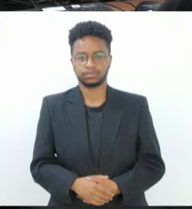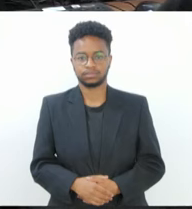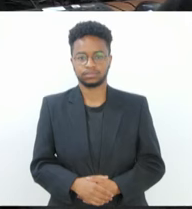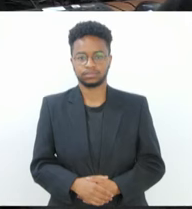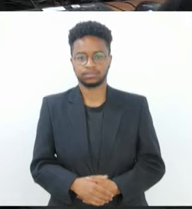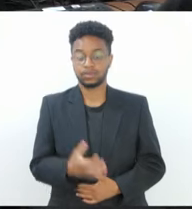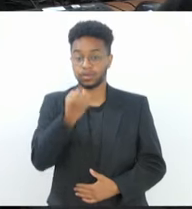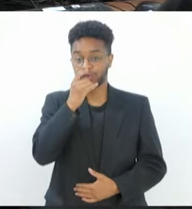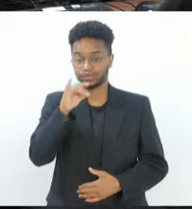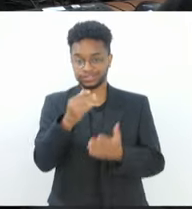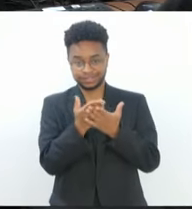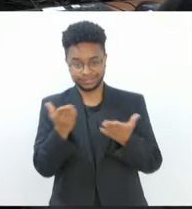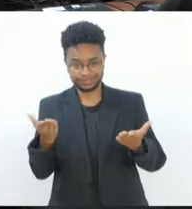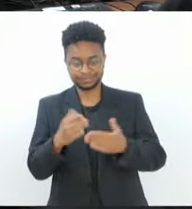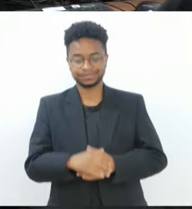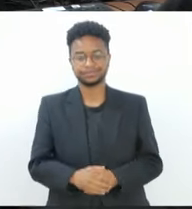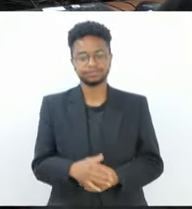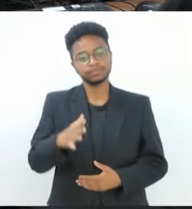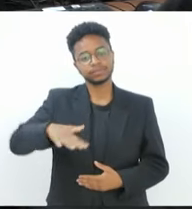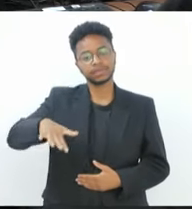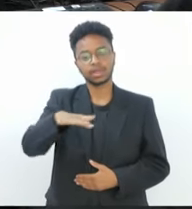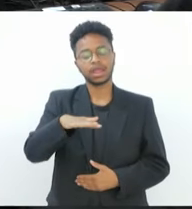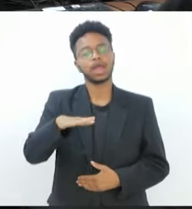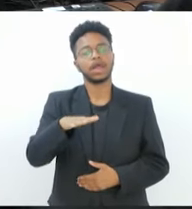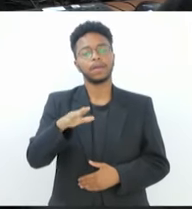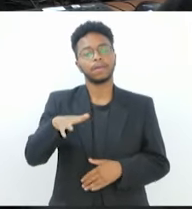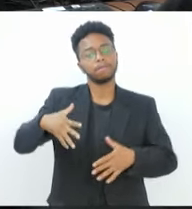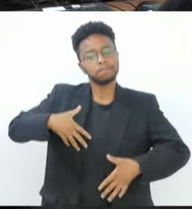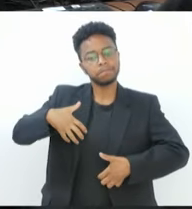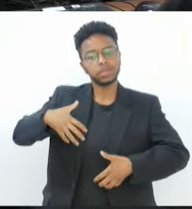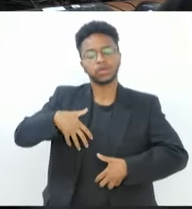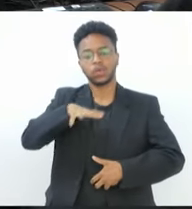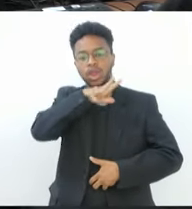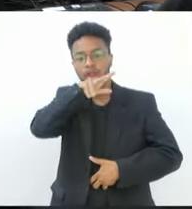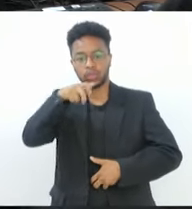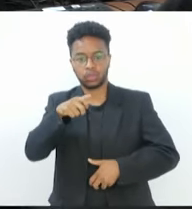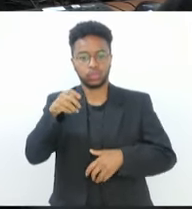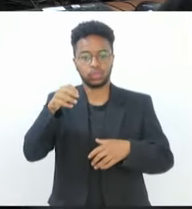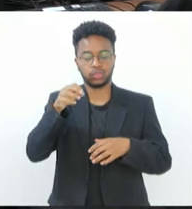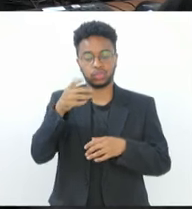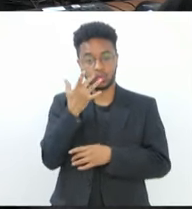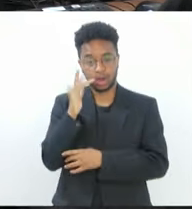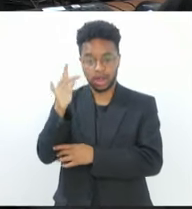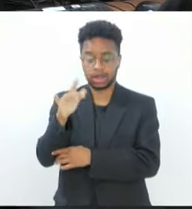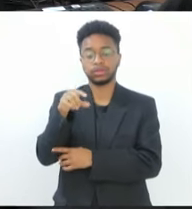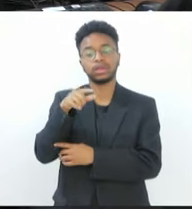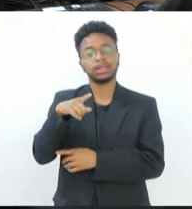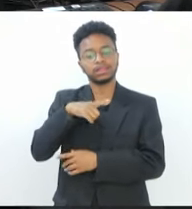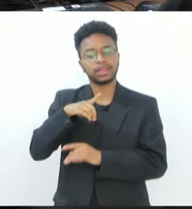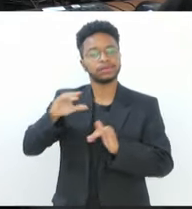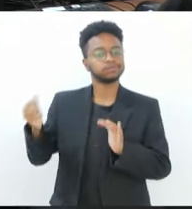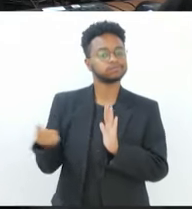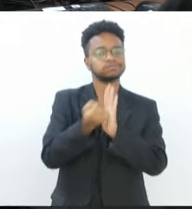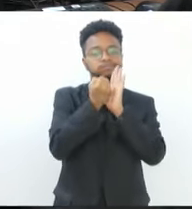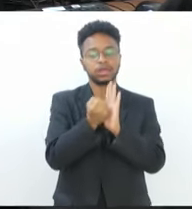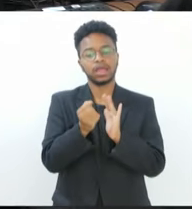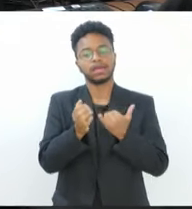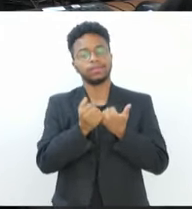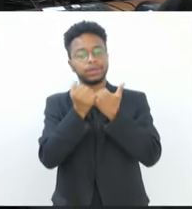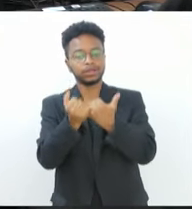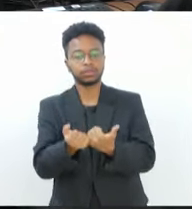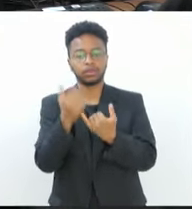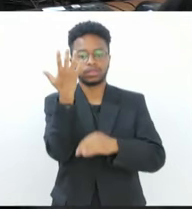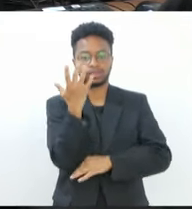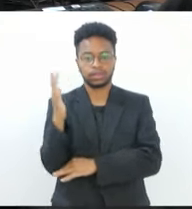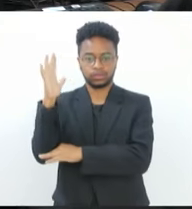Bom Dia Alerj, o Parque Ecológico Mico Leão Dourado em Silva Jardim foi reconhecido como reserva particular do Patrimônio